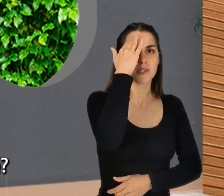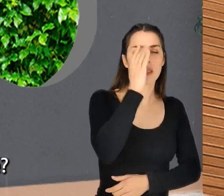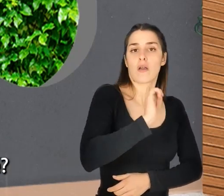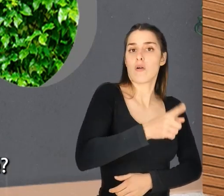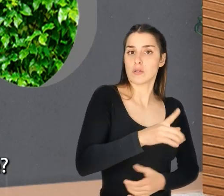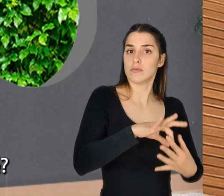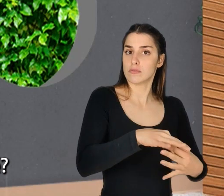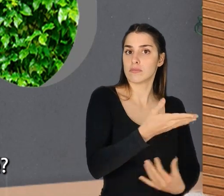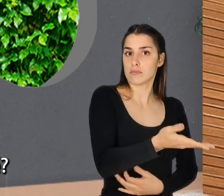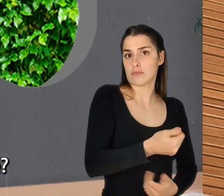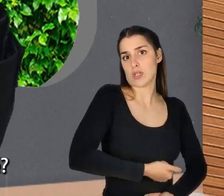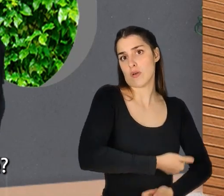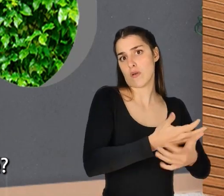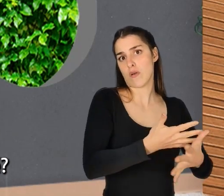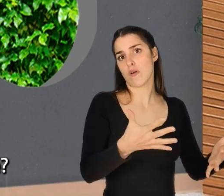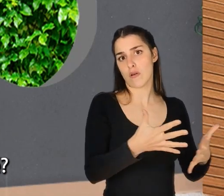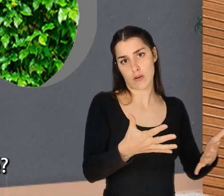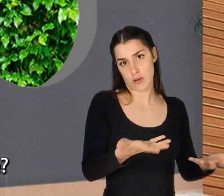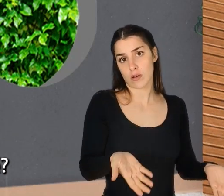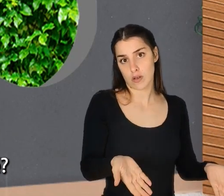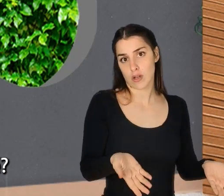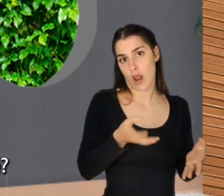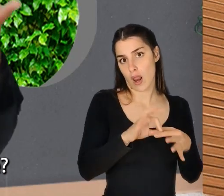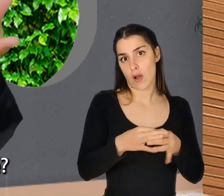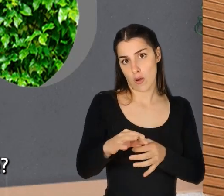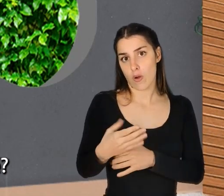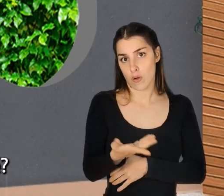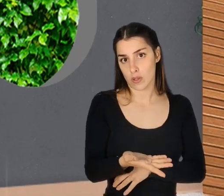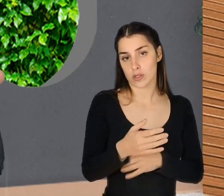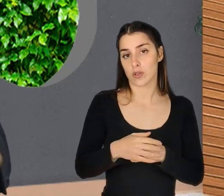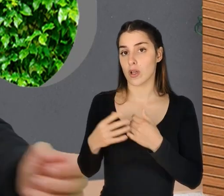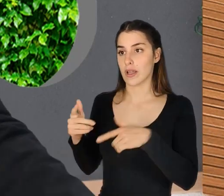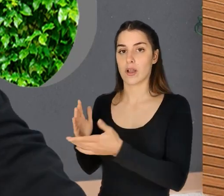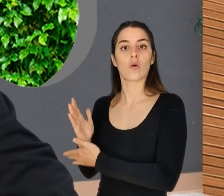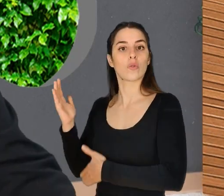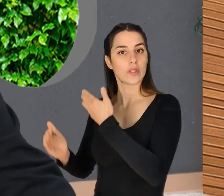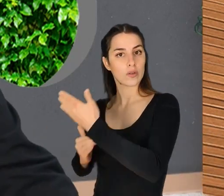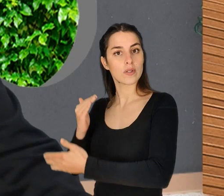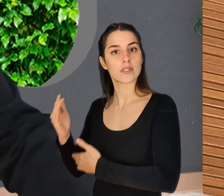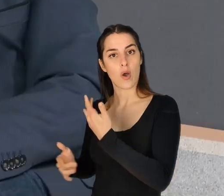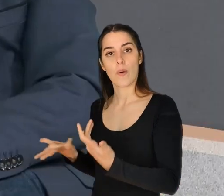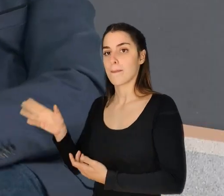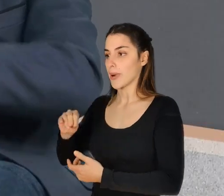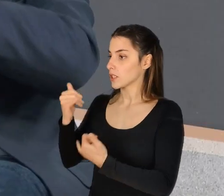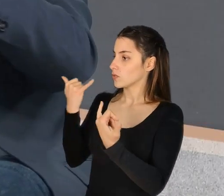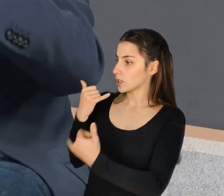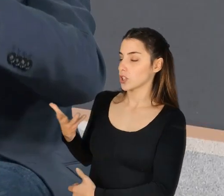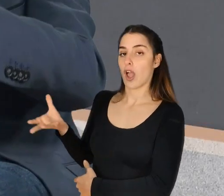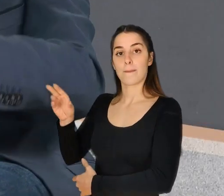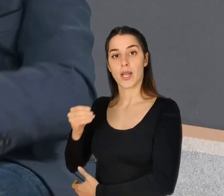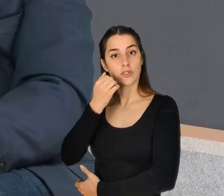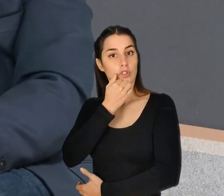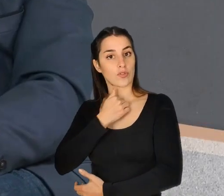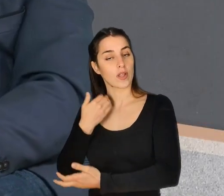esforço para com a organização vai ser muito maior. Vai ser muito maior. Isto é lógico, não é? É quase um ato contínuo, não é? Estás mais feliz, estiveres mais